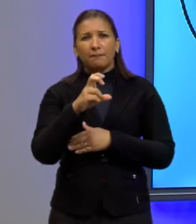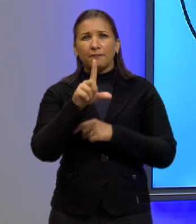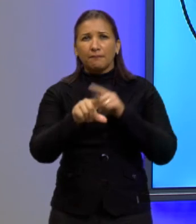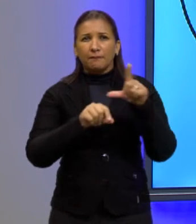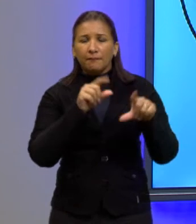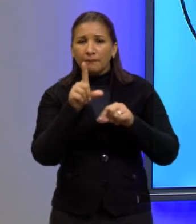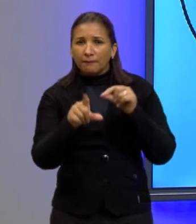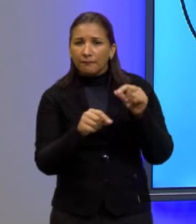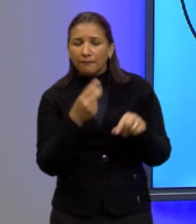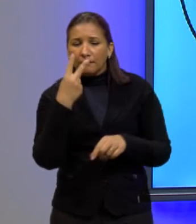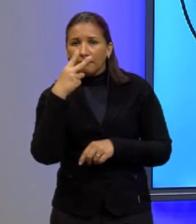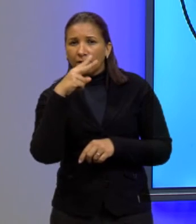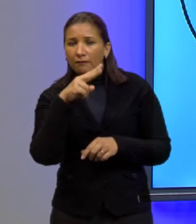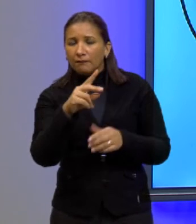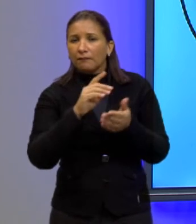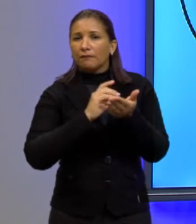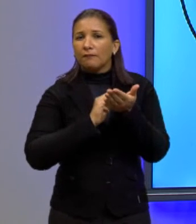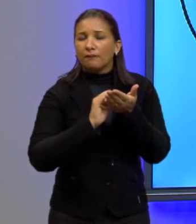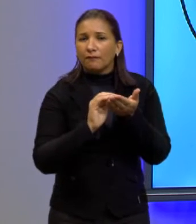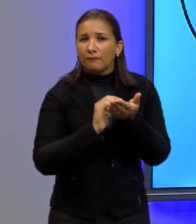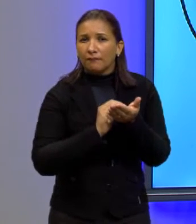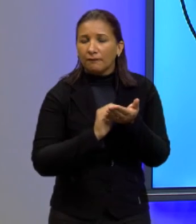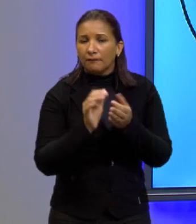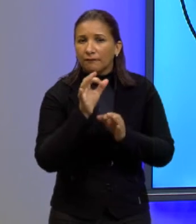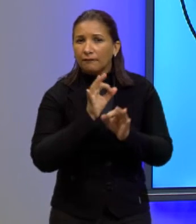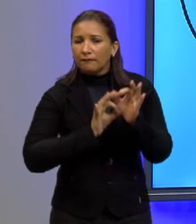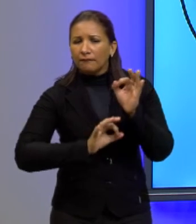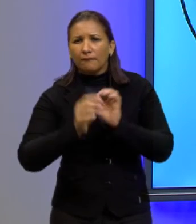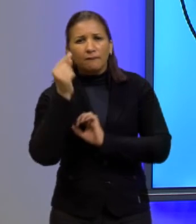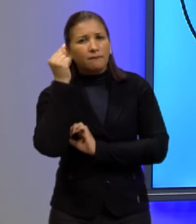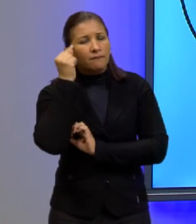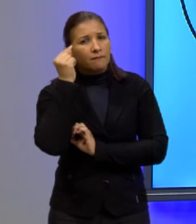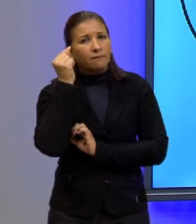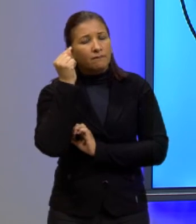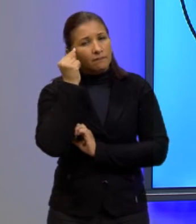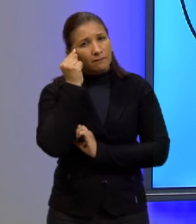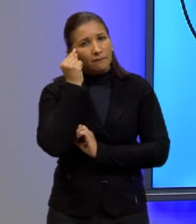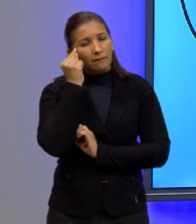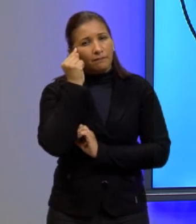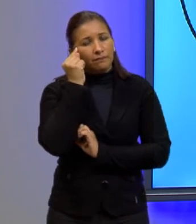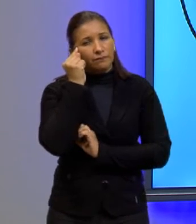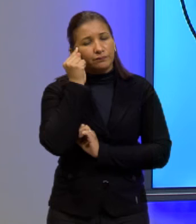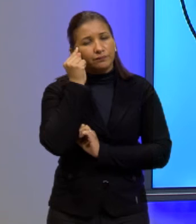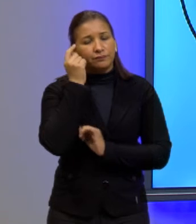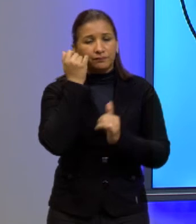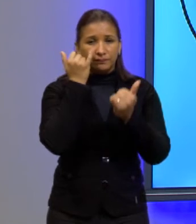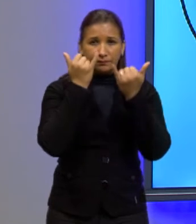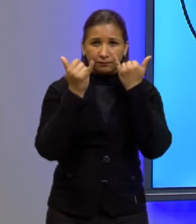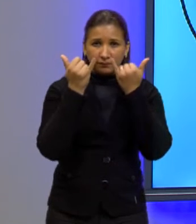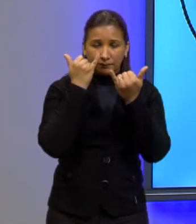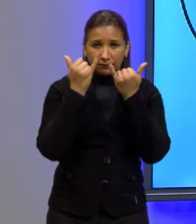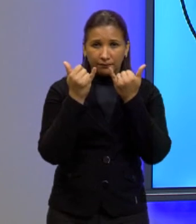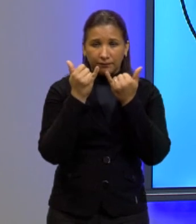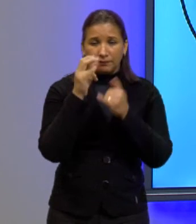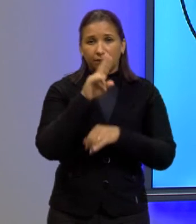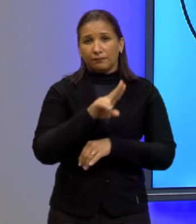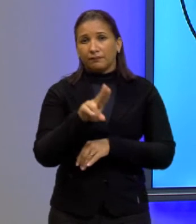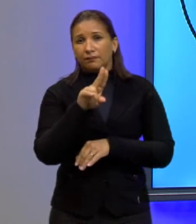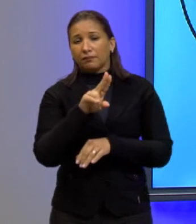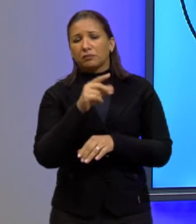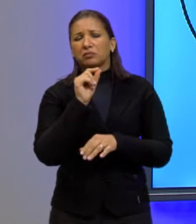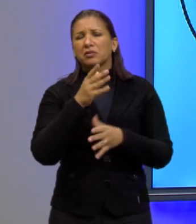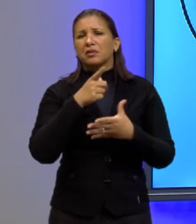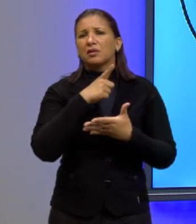e aí então nós vamos fazer o que? nós vamos pensar e organizar o pensamento em cima das informações o nós temos?